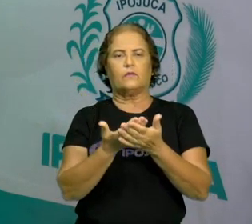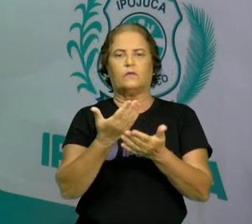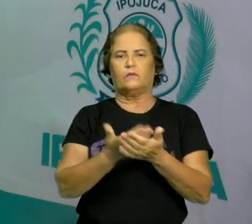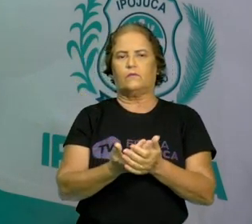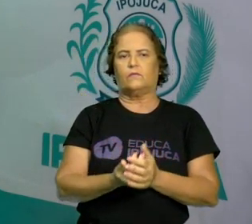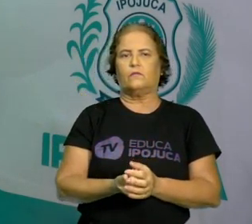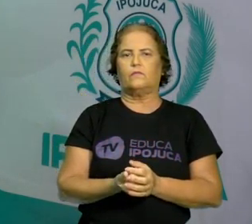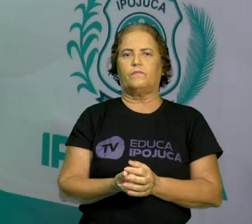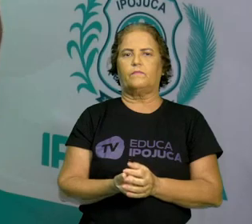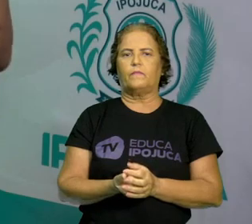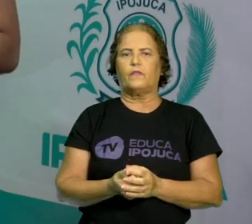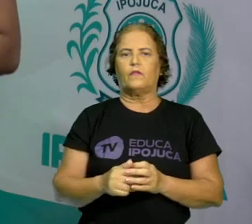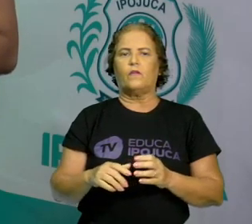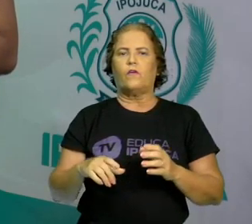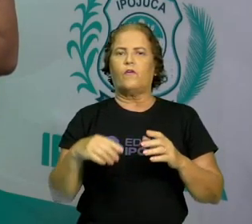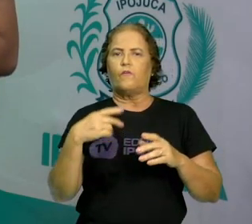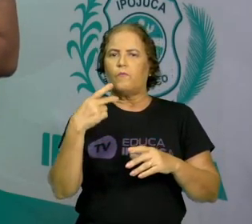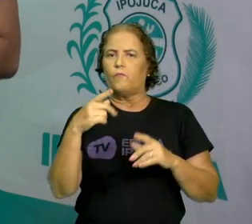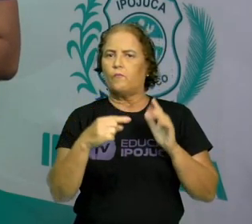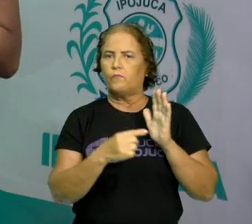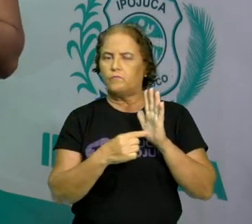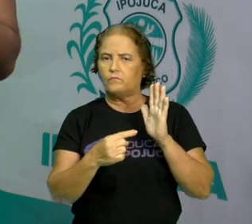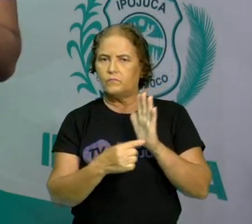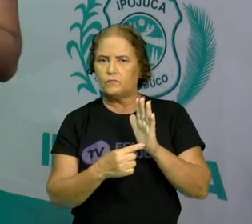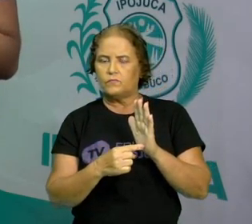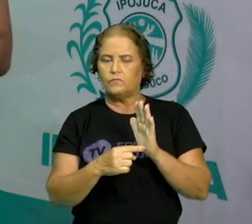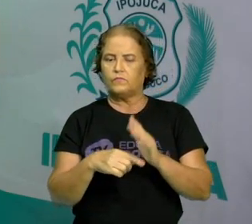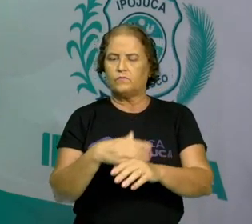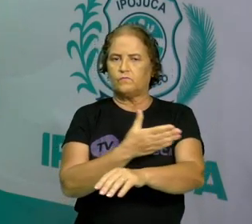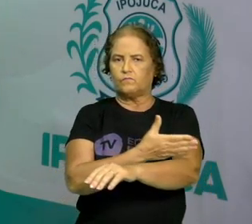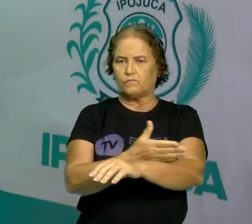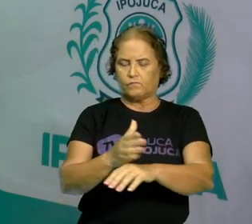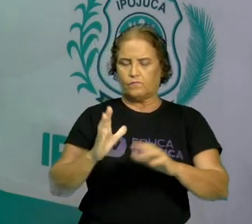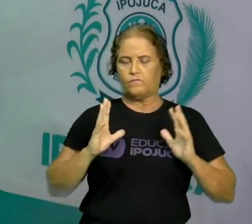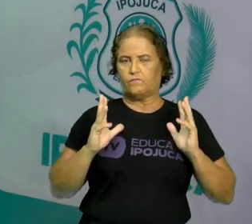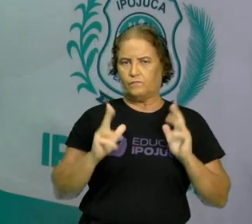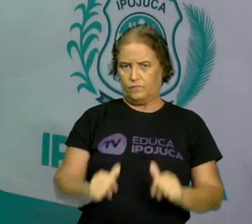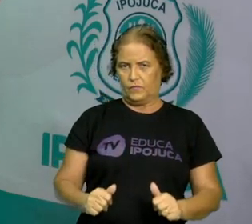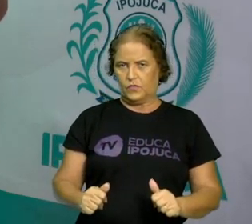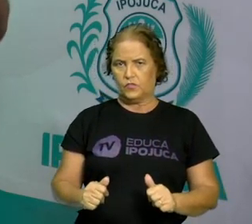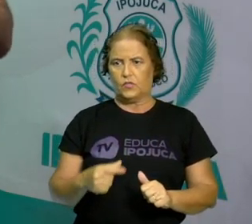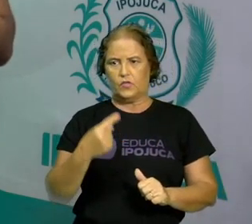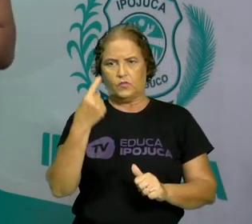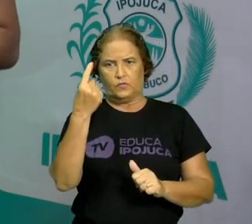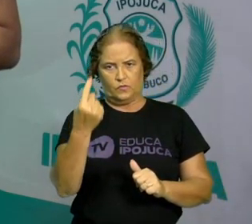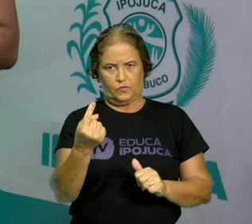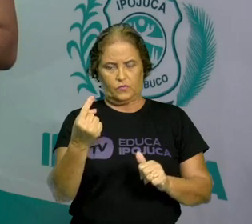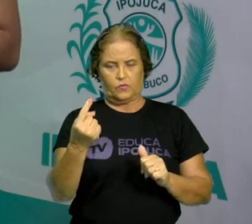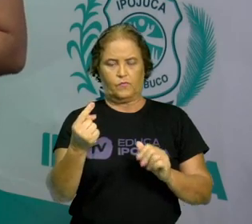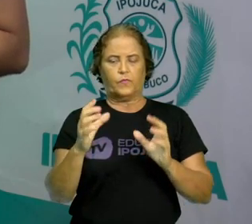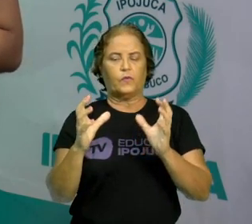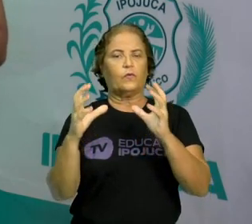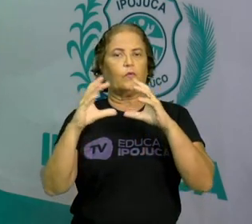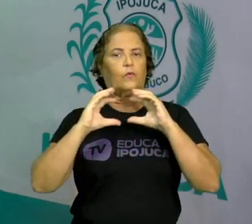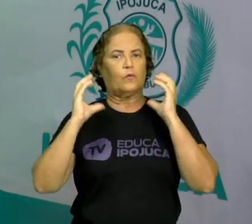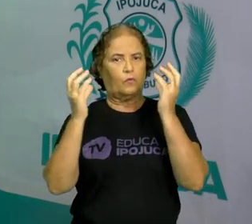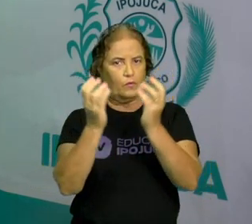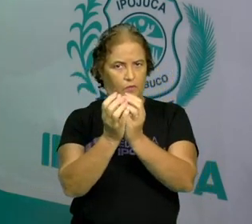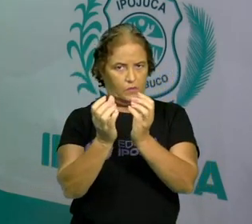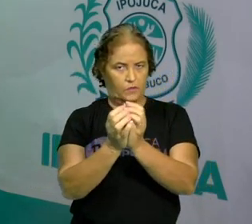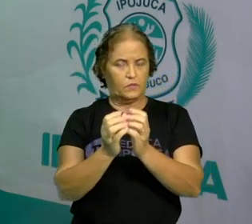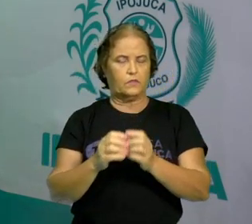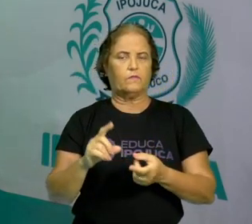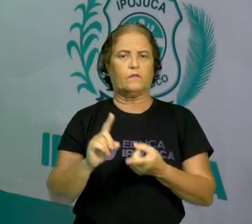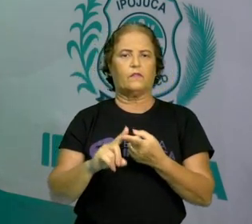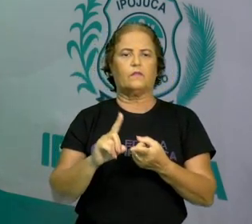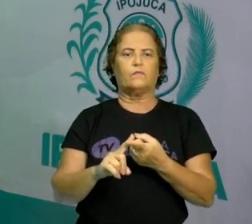sobre os hábitos de higiene individual, pessoal e coletiva, que é a linha da saúde pública, cuidados